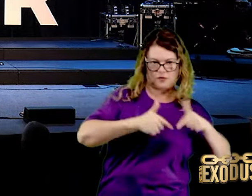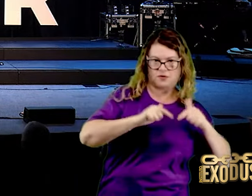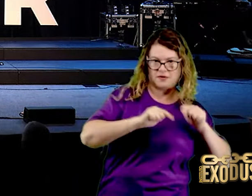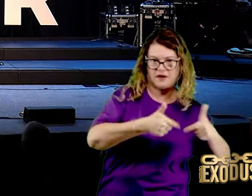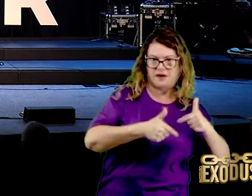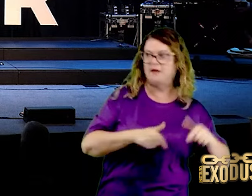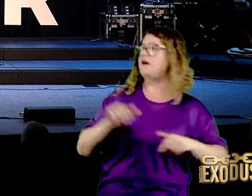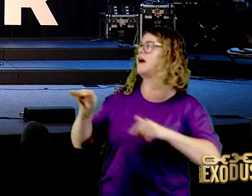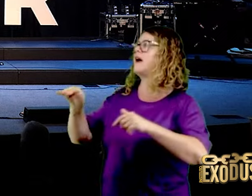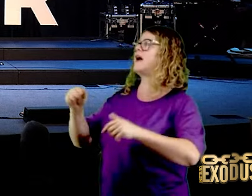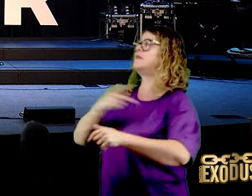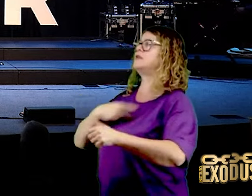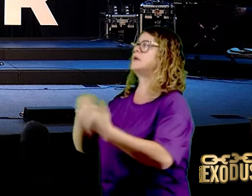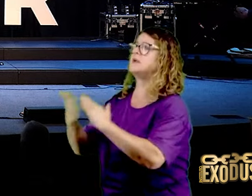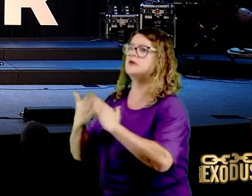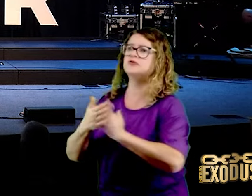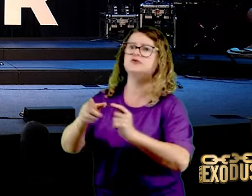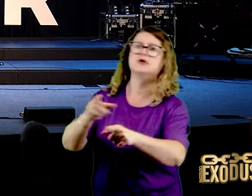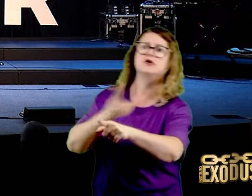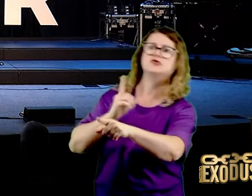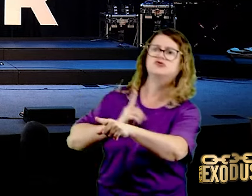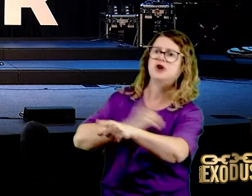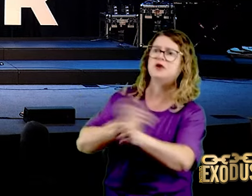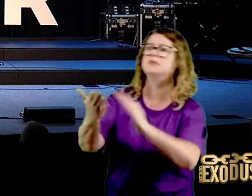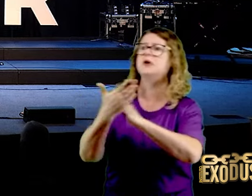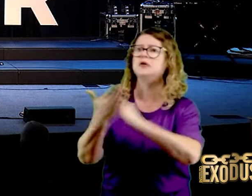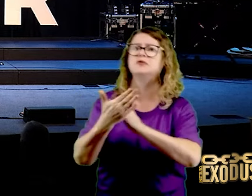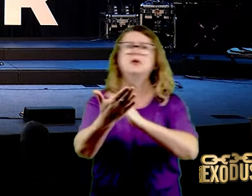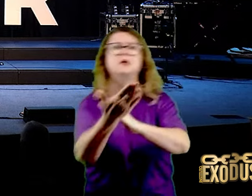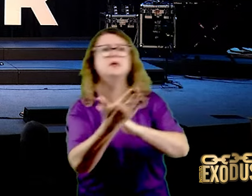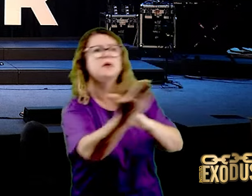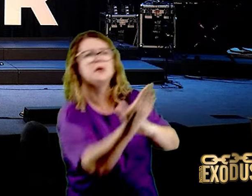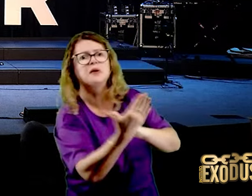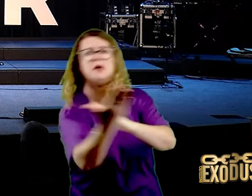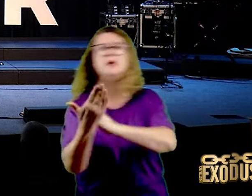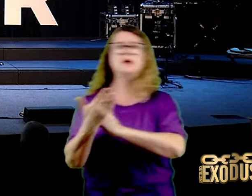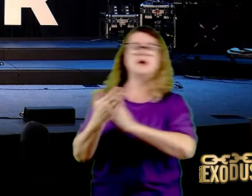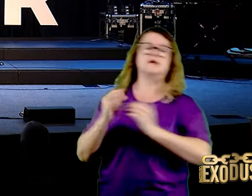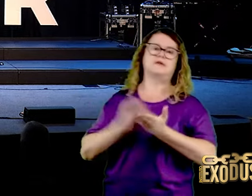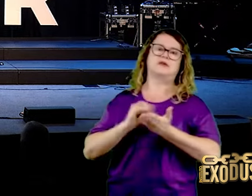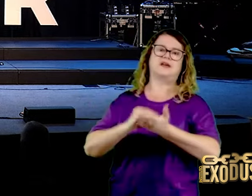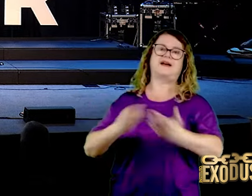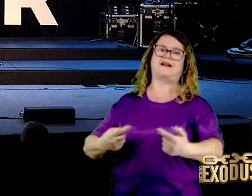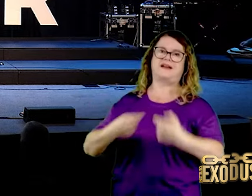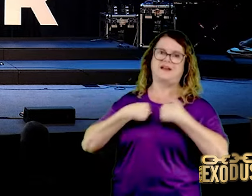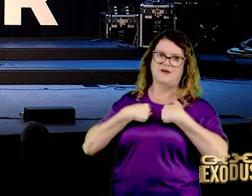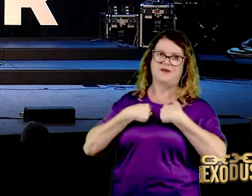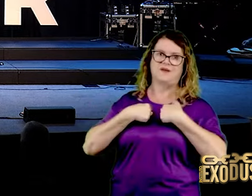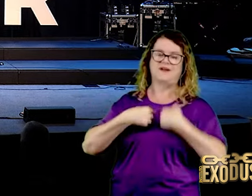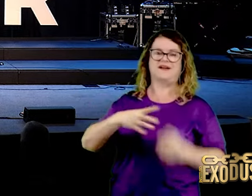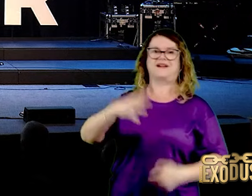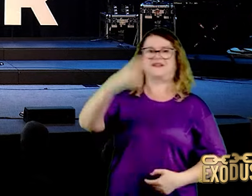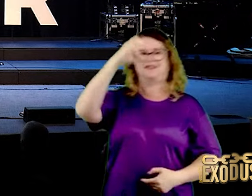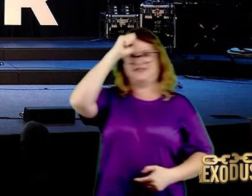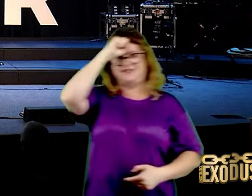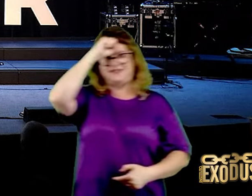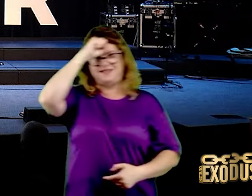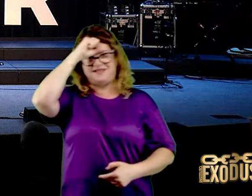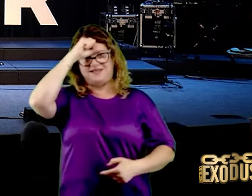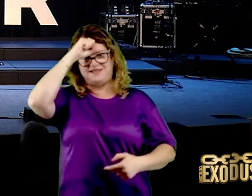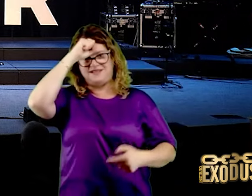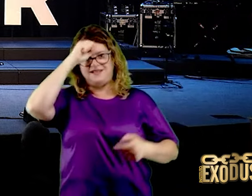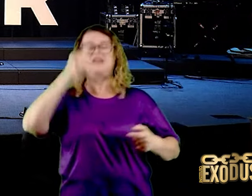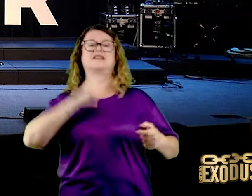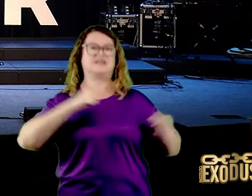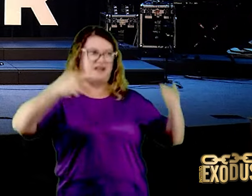para o líder lutar, para o ministro lutar, mas você não luta. Existem guerras que você vai ter que